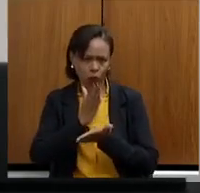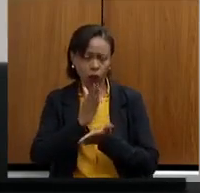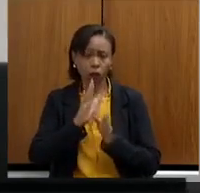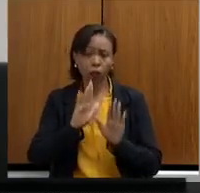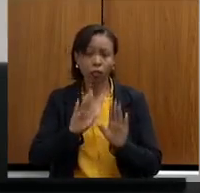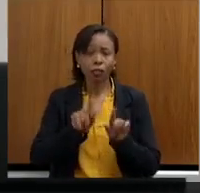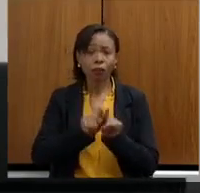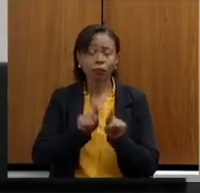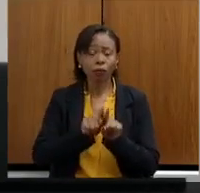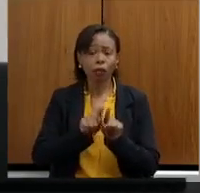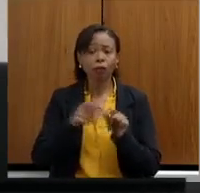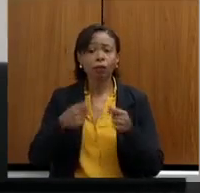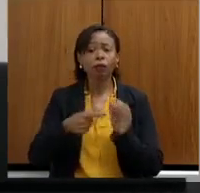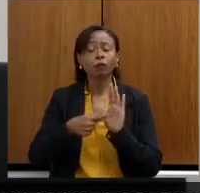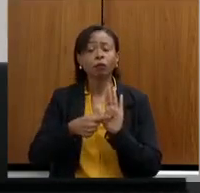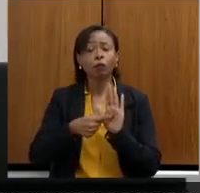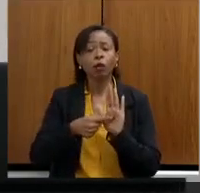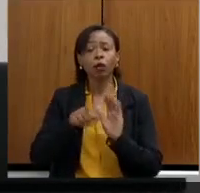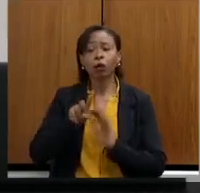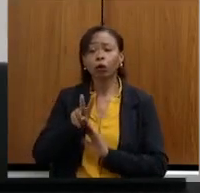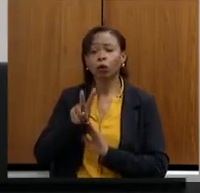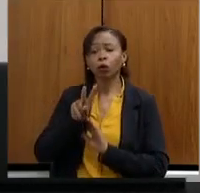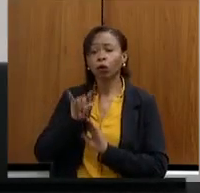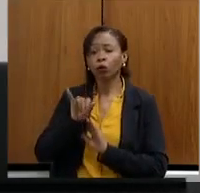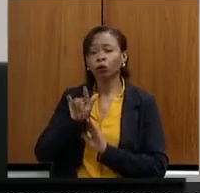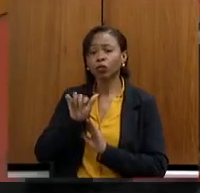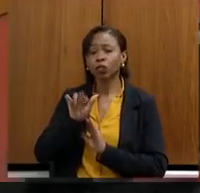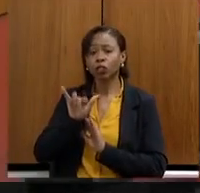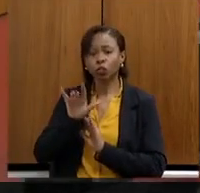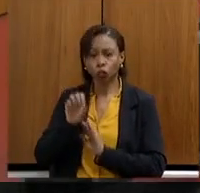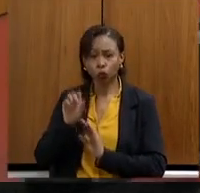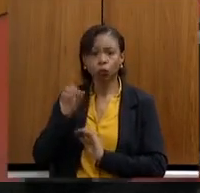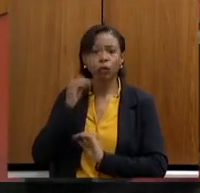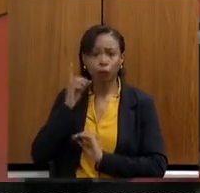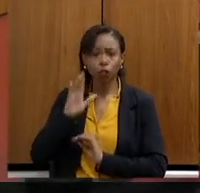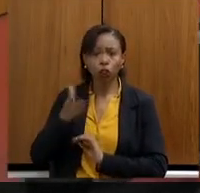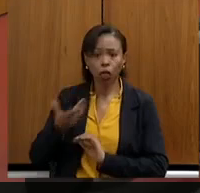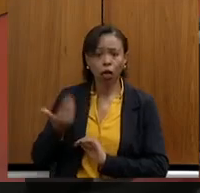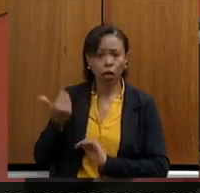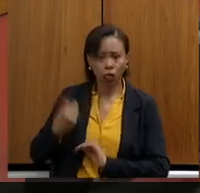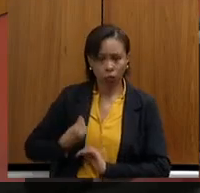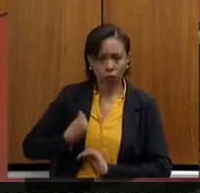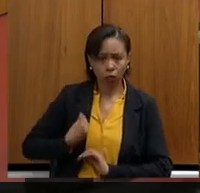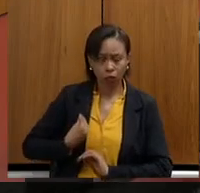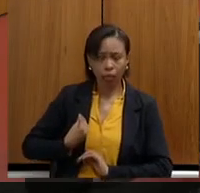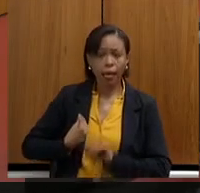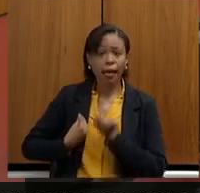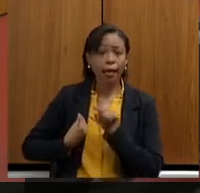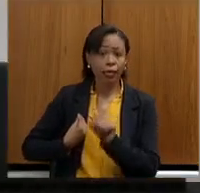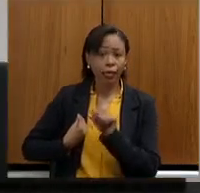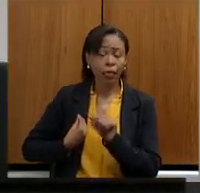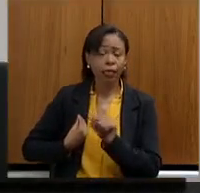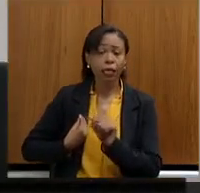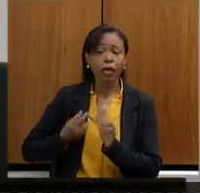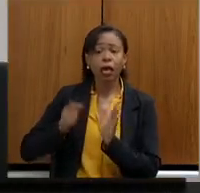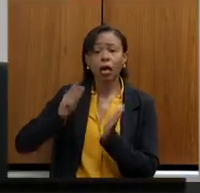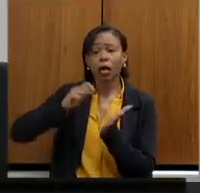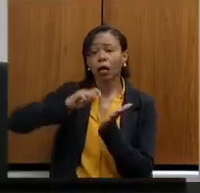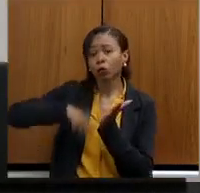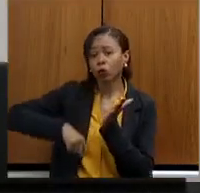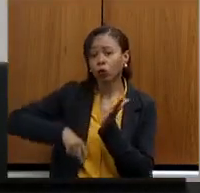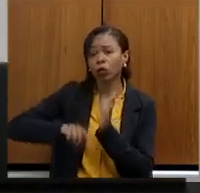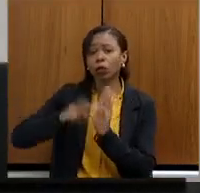registrar aqui, o deputado Virgílio Guimarães esteve aqui, e o deputado Virgílio Guimarães é autor do projeto de lei número